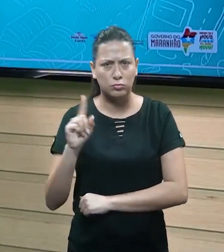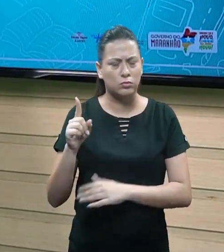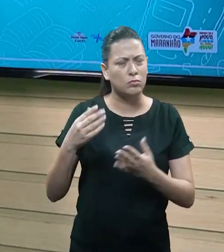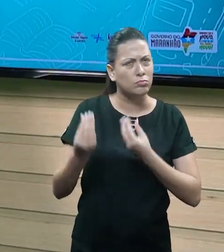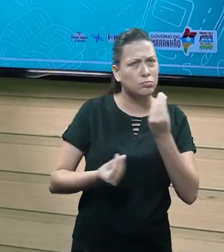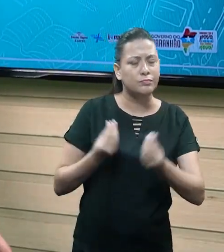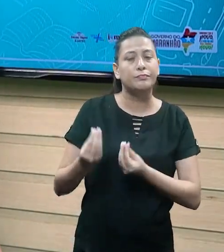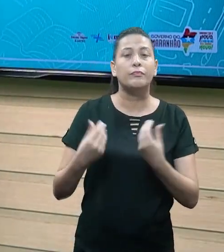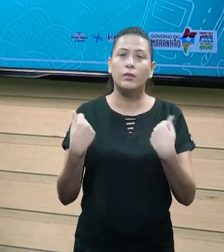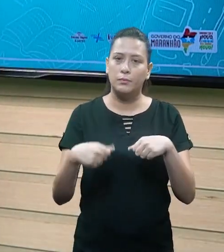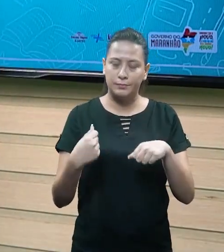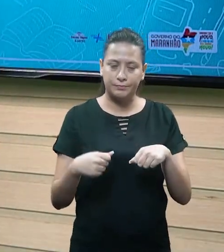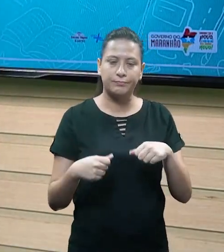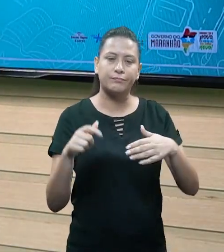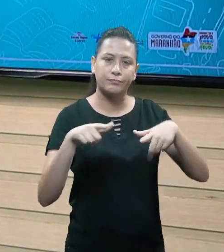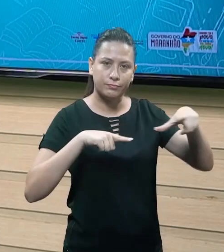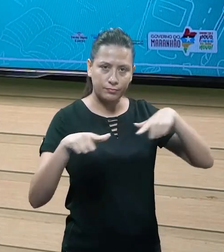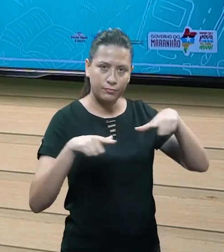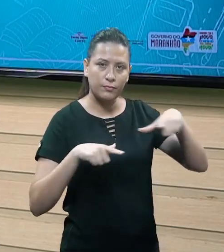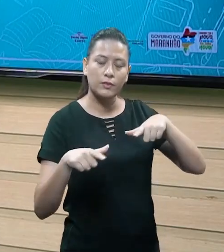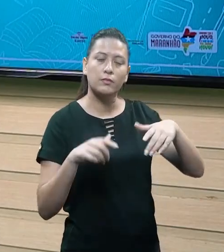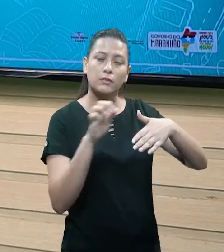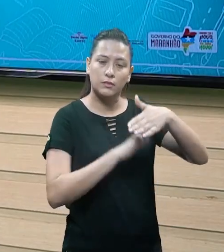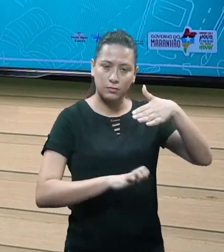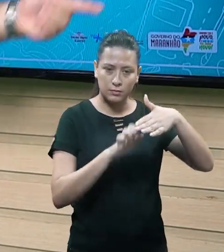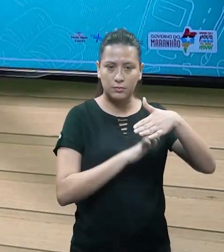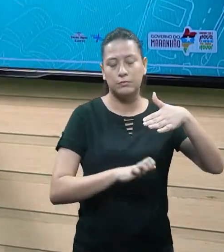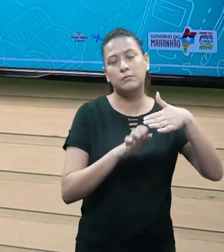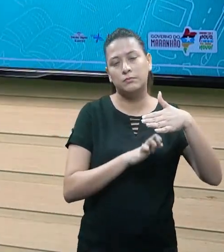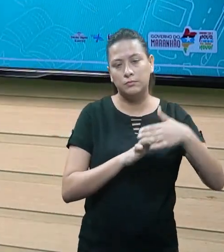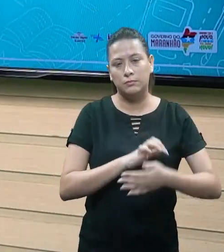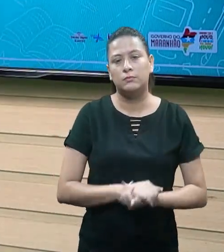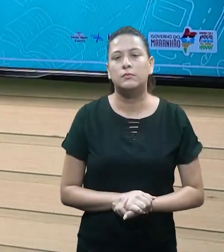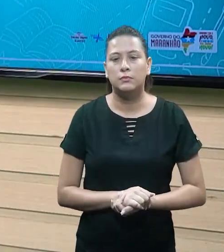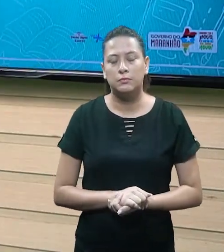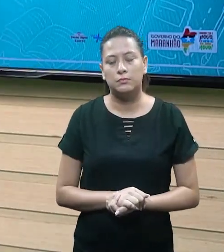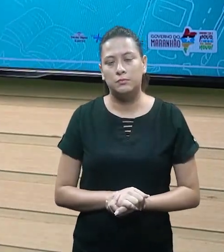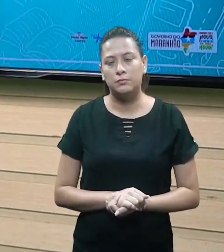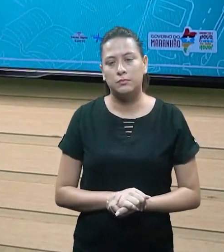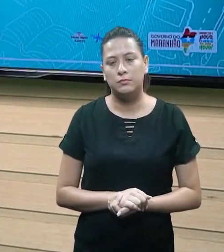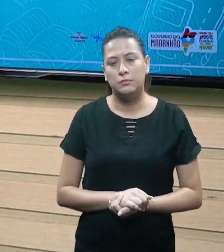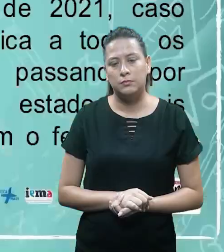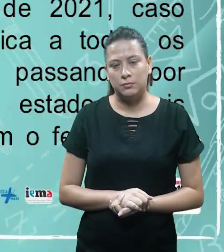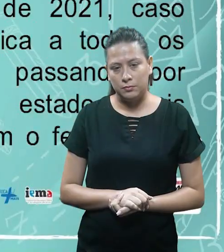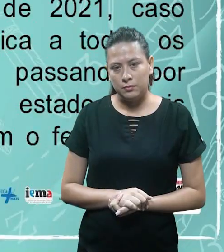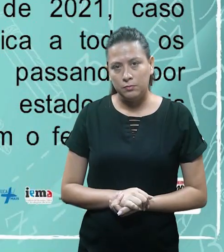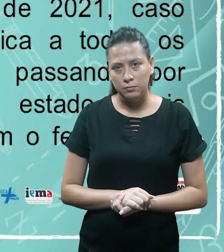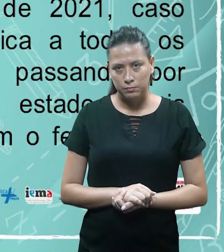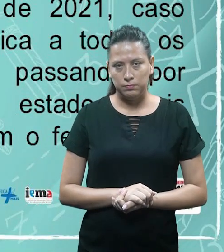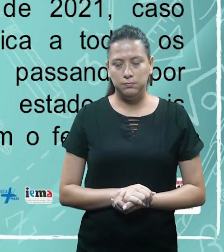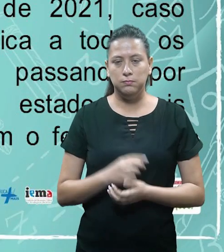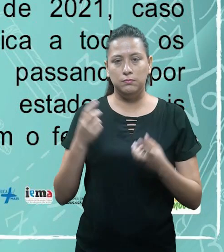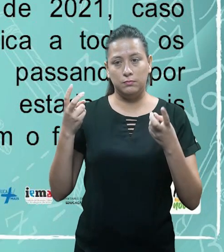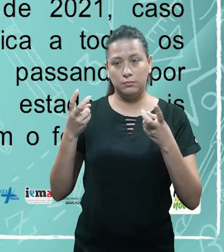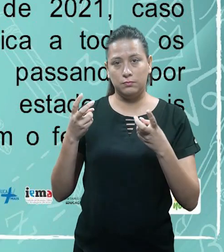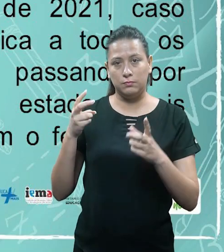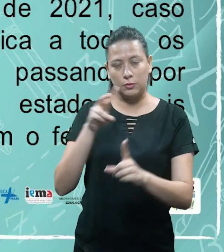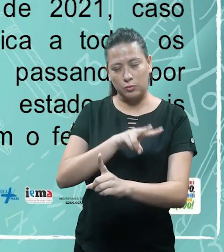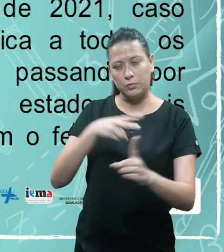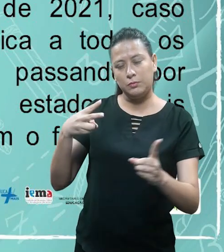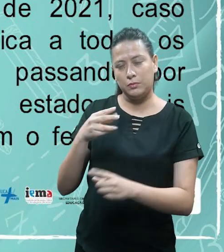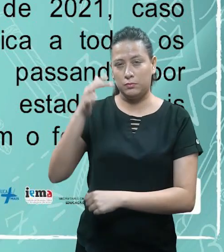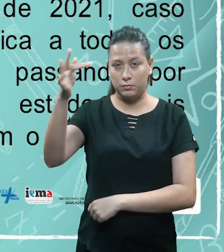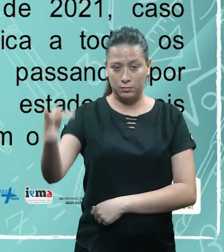então eu sempre trabalho em prol dessa empresa continuará a operação no futuro, o princípio da continuidade, um exemplo